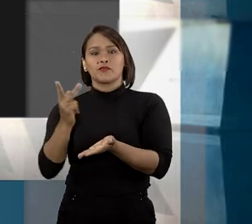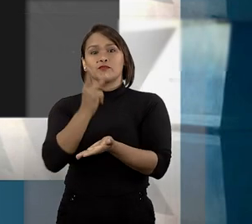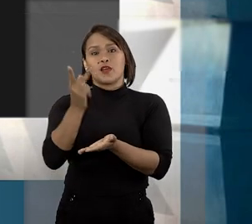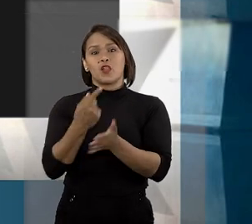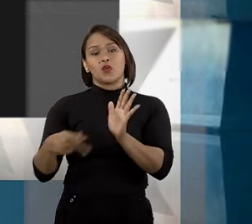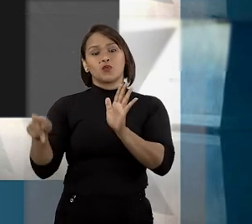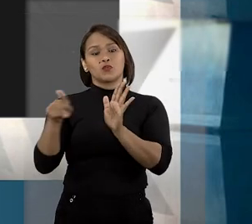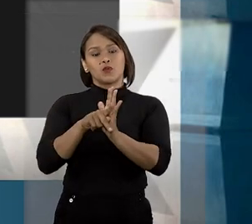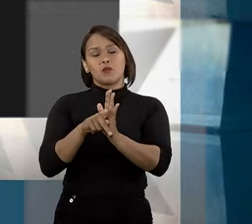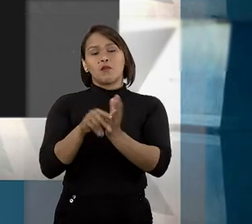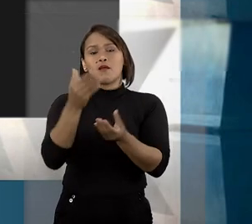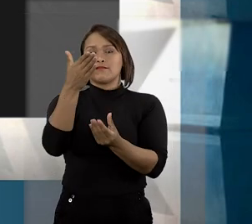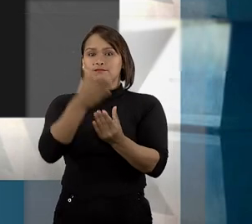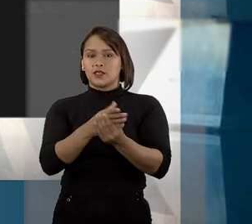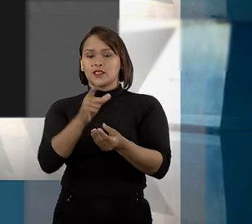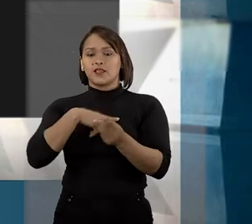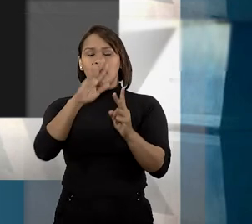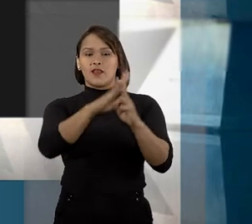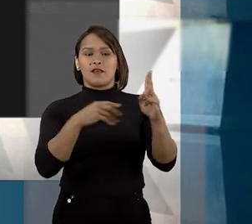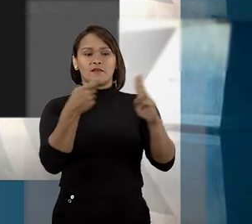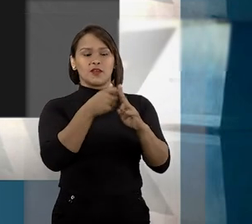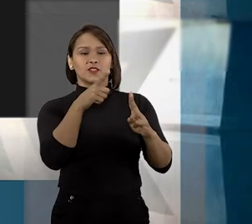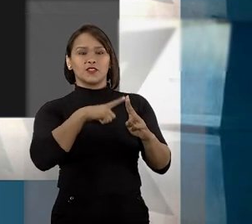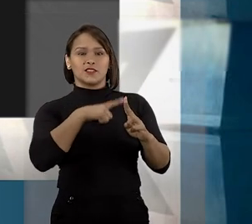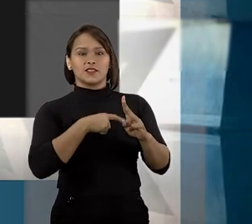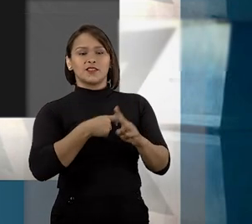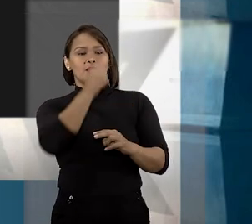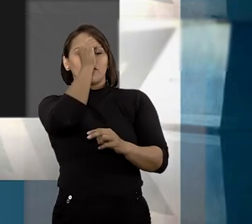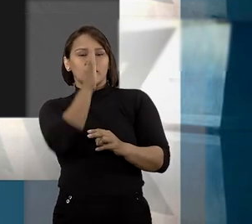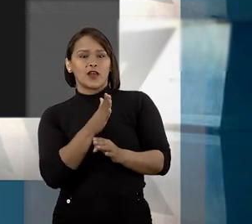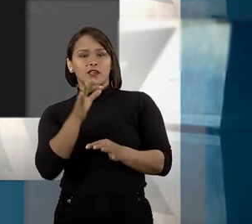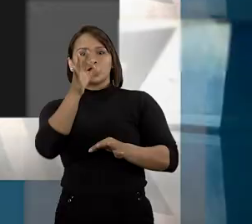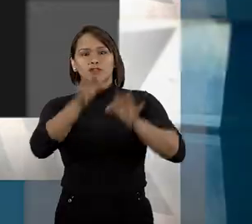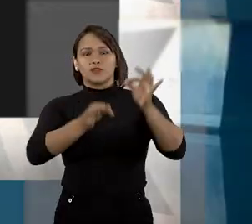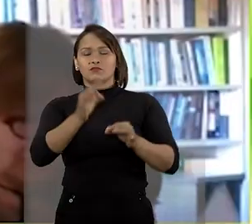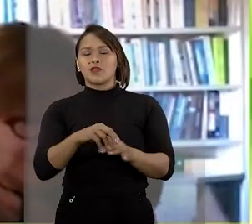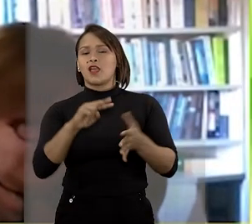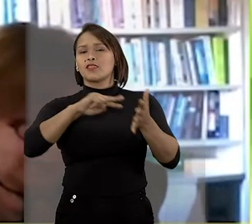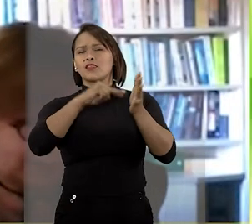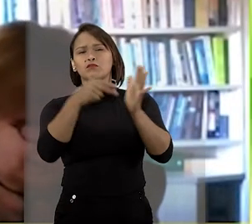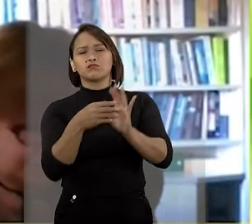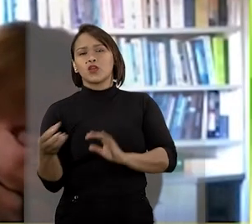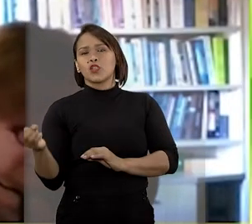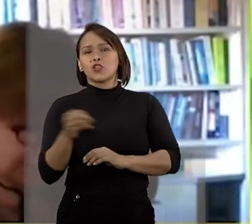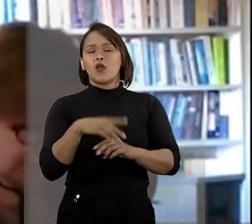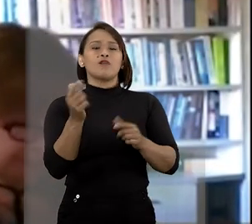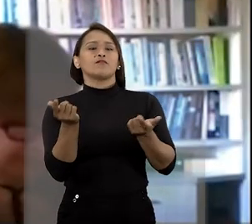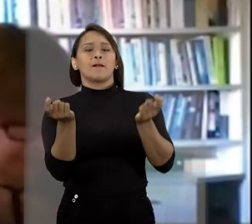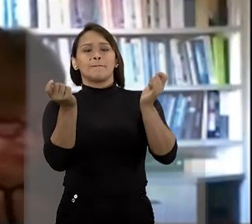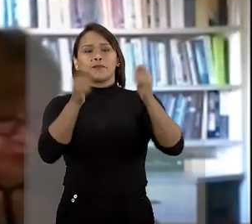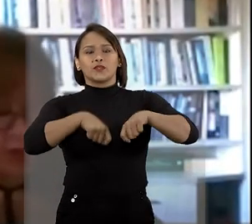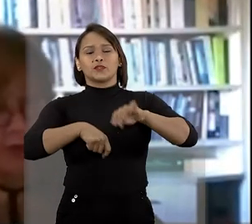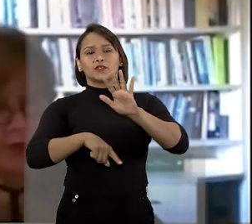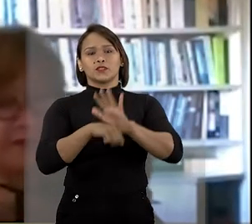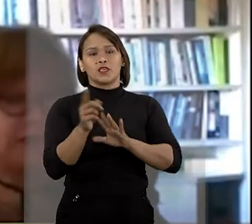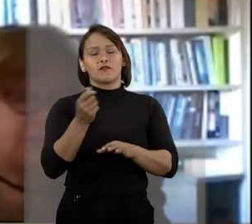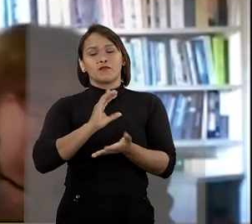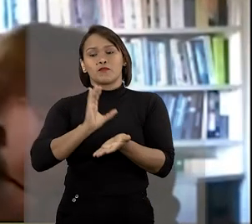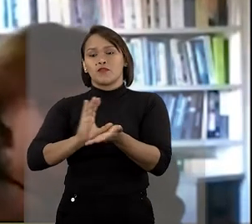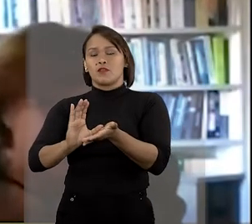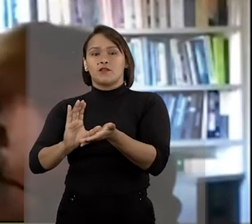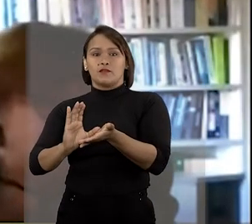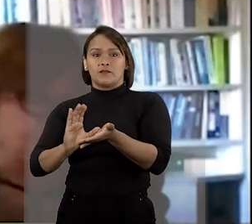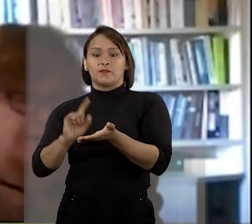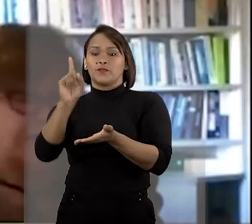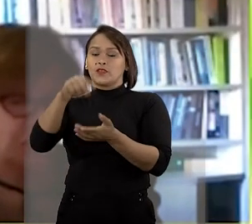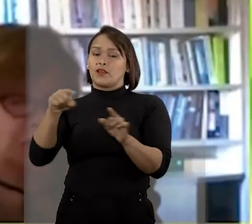de valores decorrentes do próprio processo, em que a parte teve a gratuidade de justiça, não constitui fato novo capaz de motivar a revogação